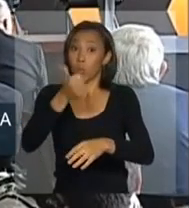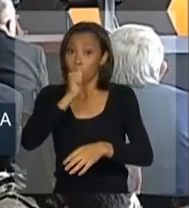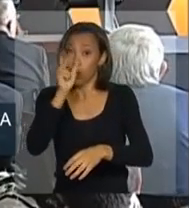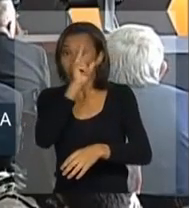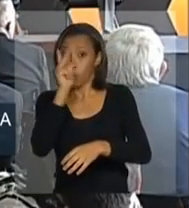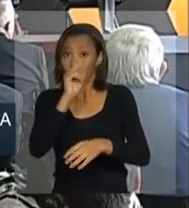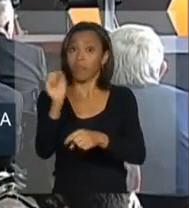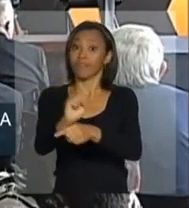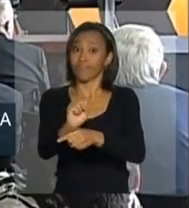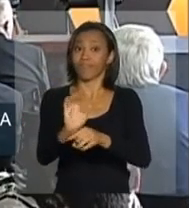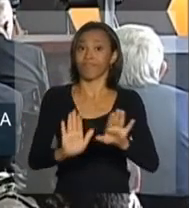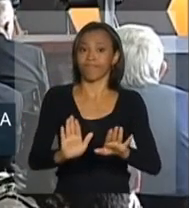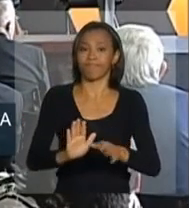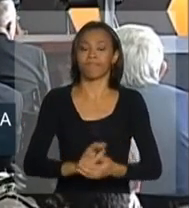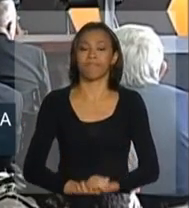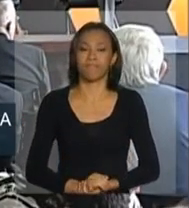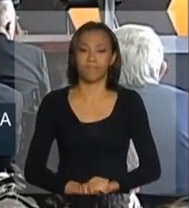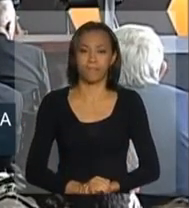direção.